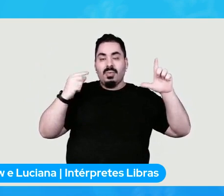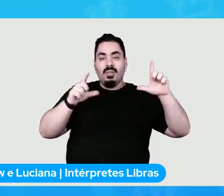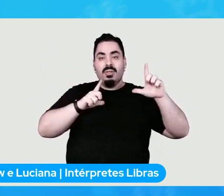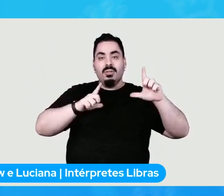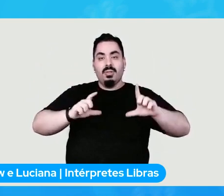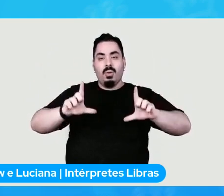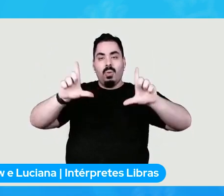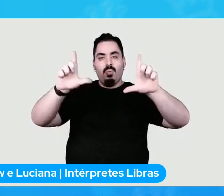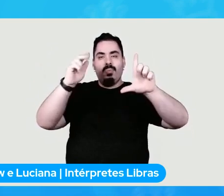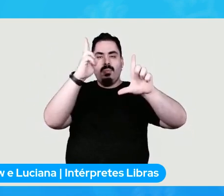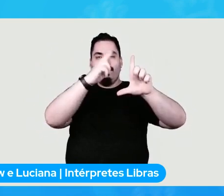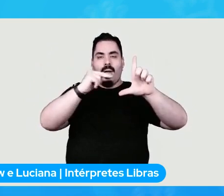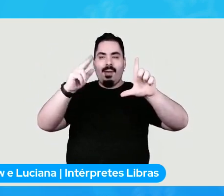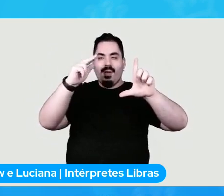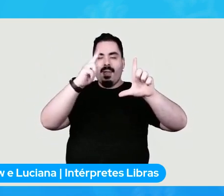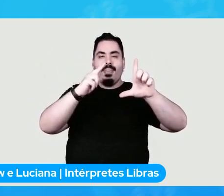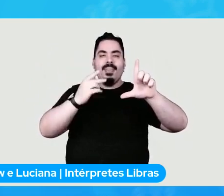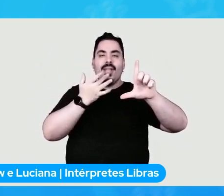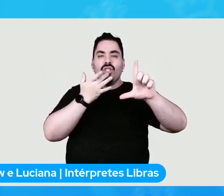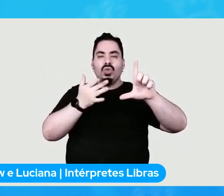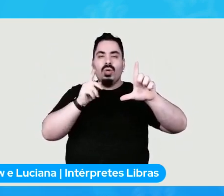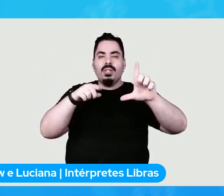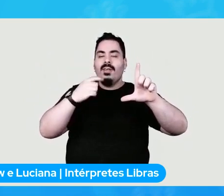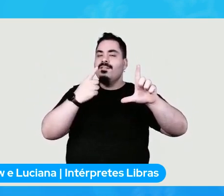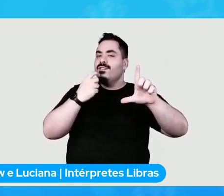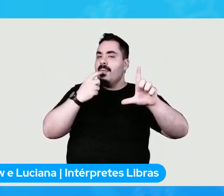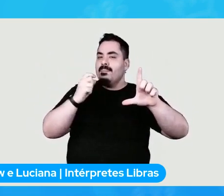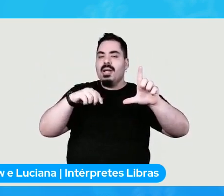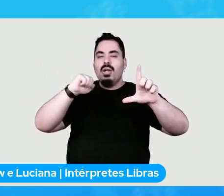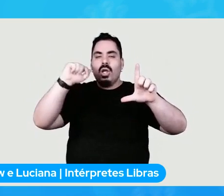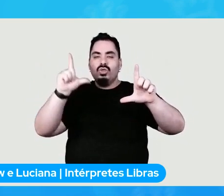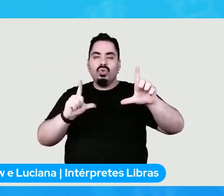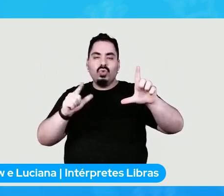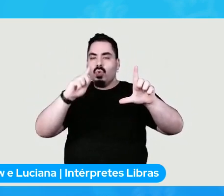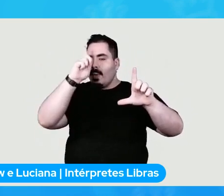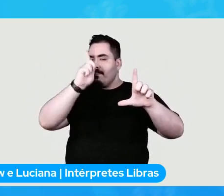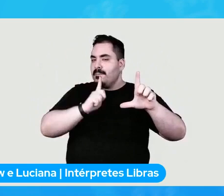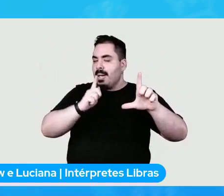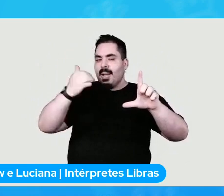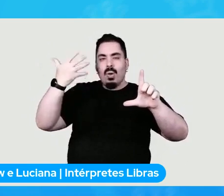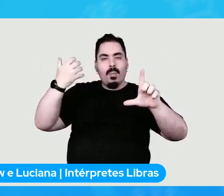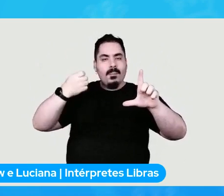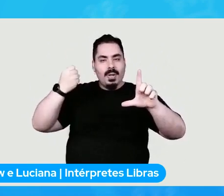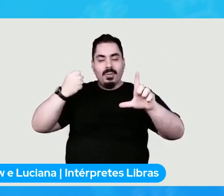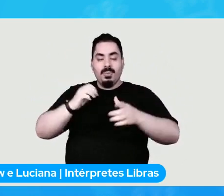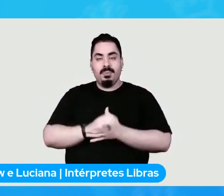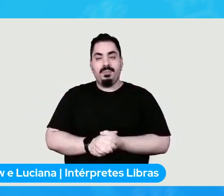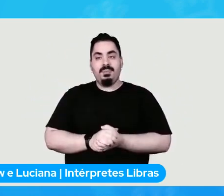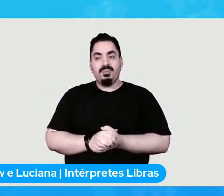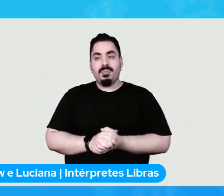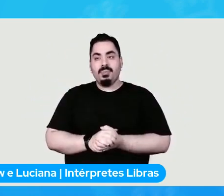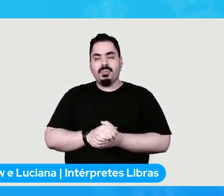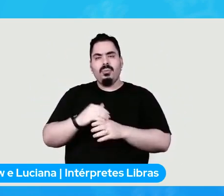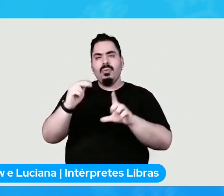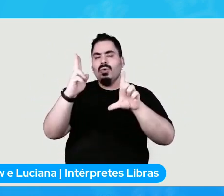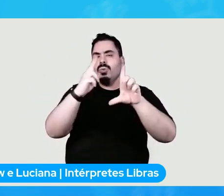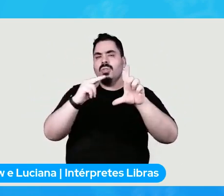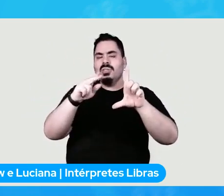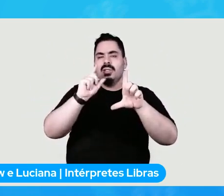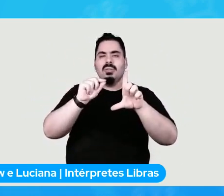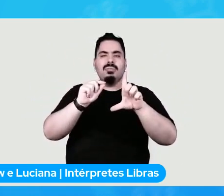cores vermelho, azul, amarelo, branco. A pintura é um desenho abstrato.